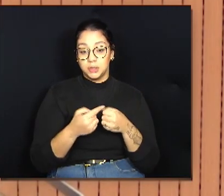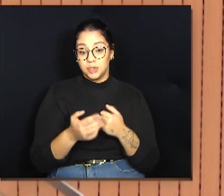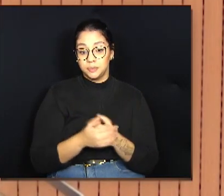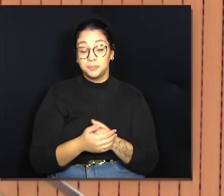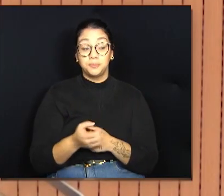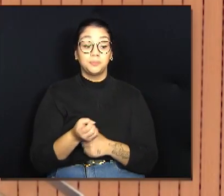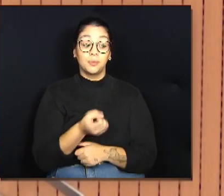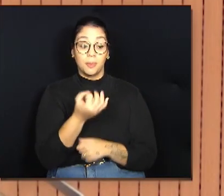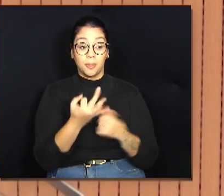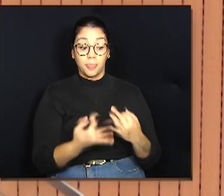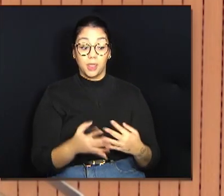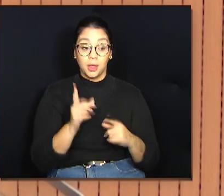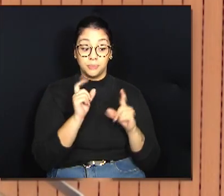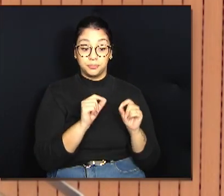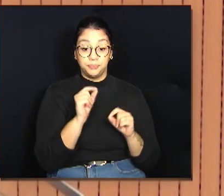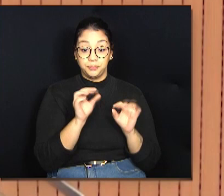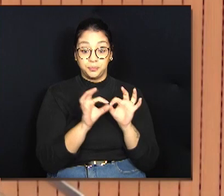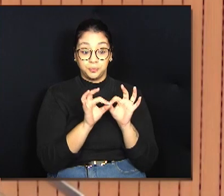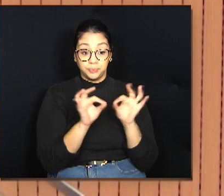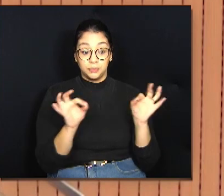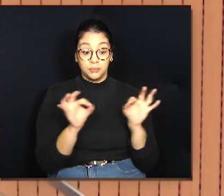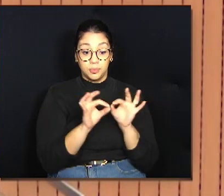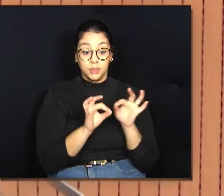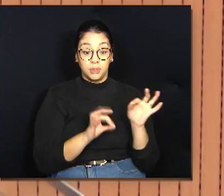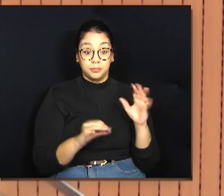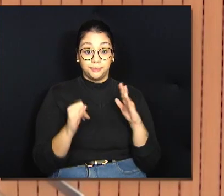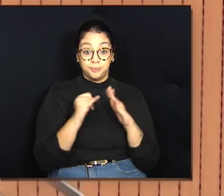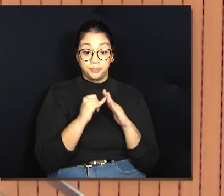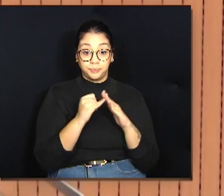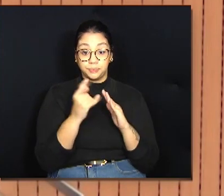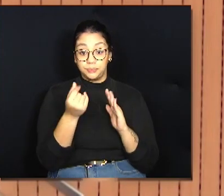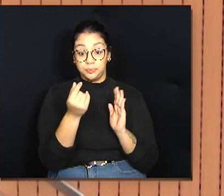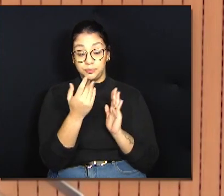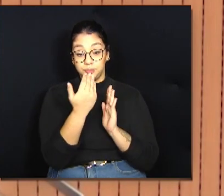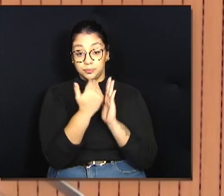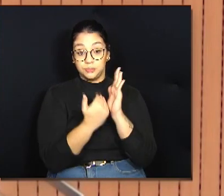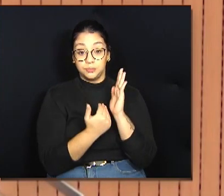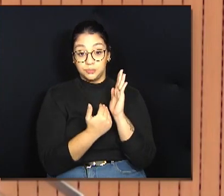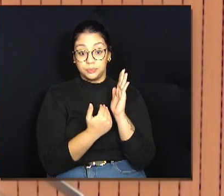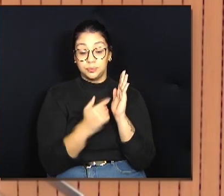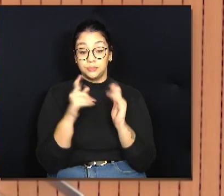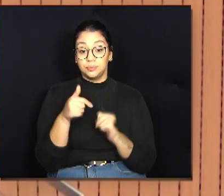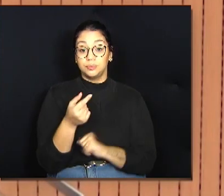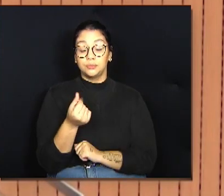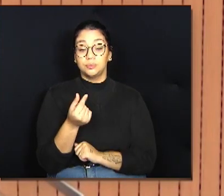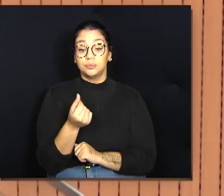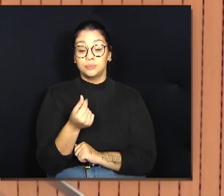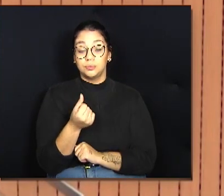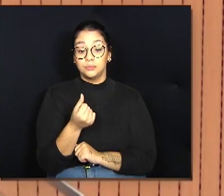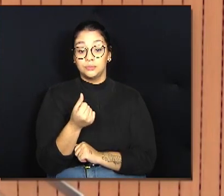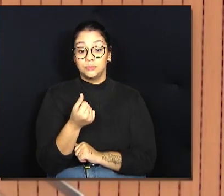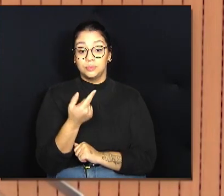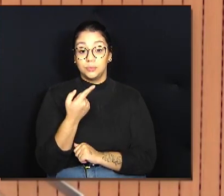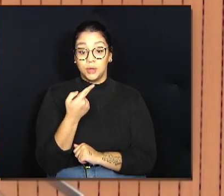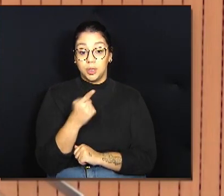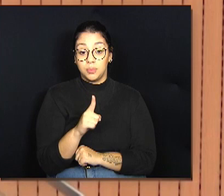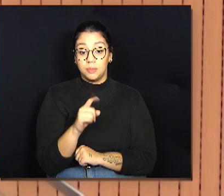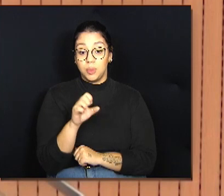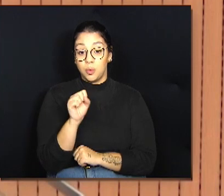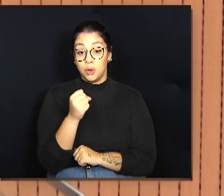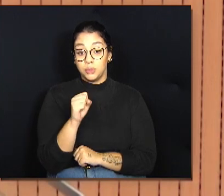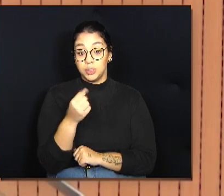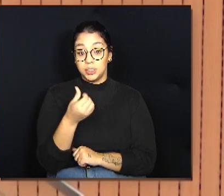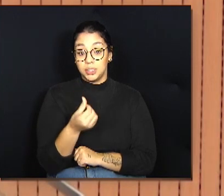disseram o seguinte, que a metragem de um imóvel de valor baixo custaria R$.865